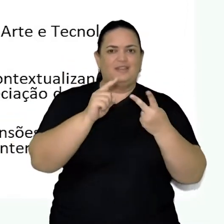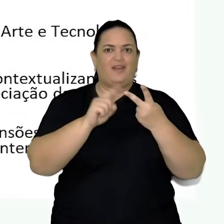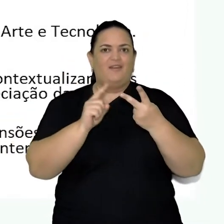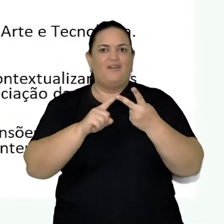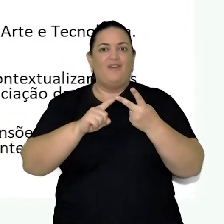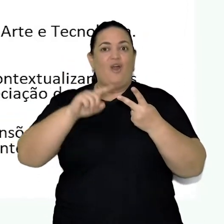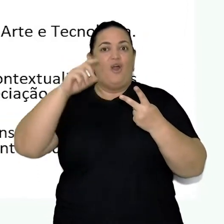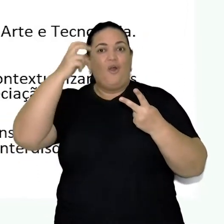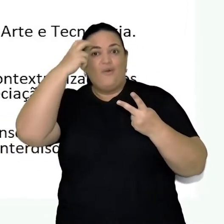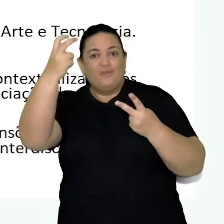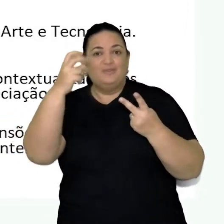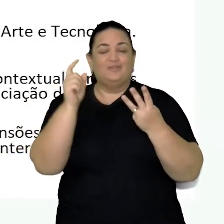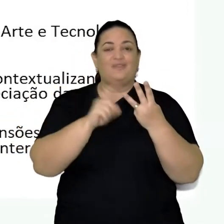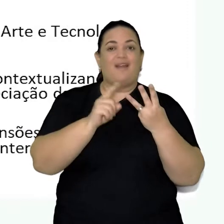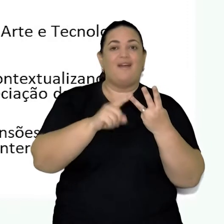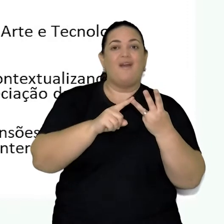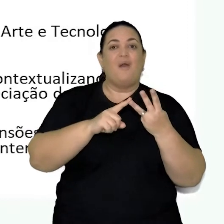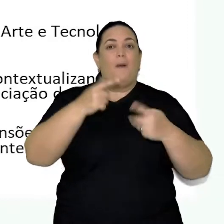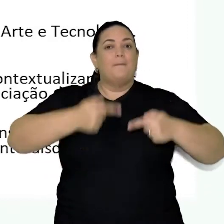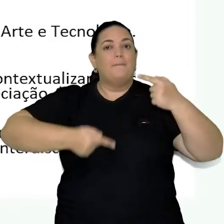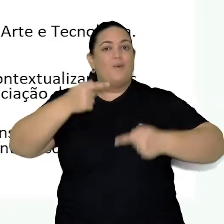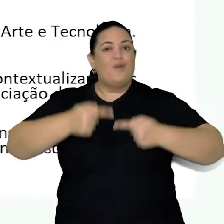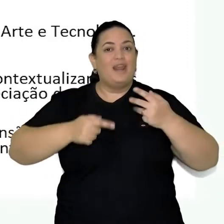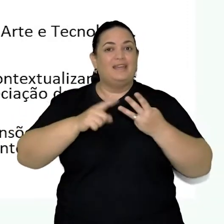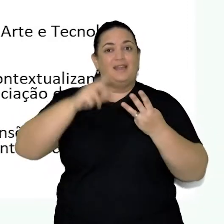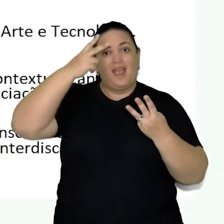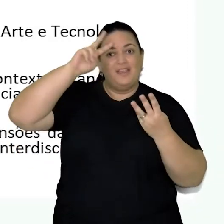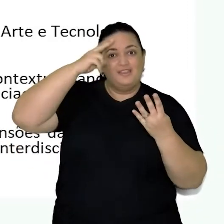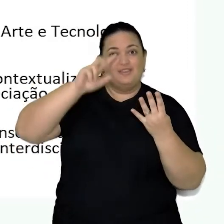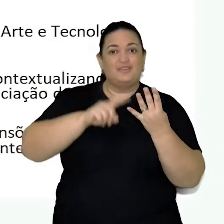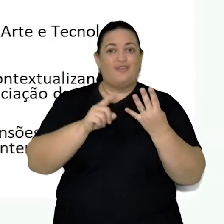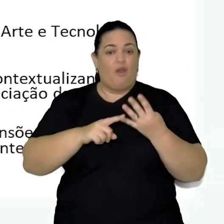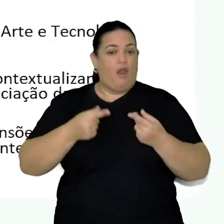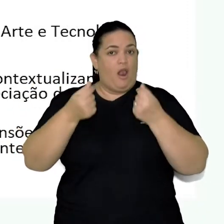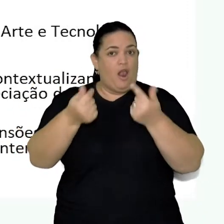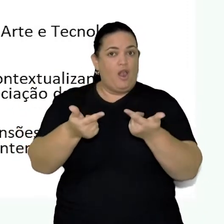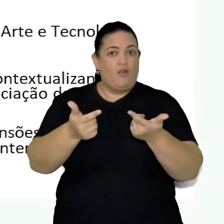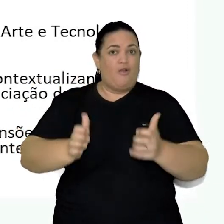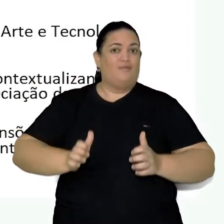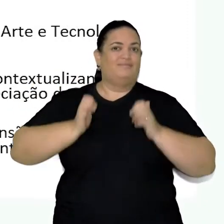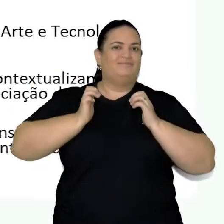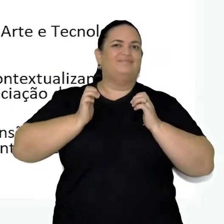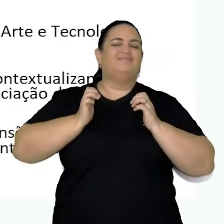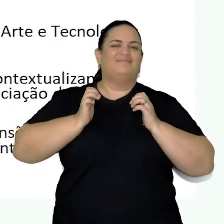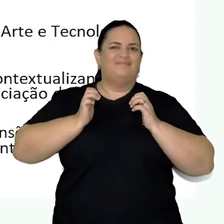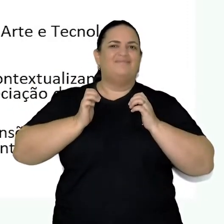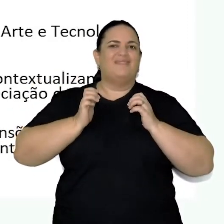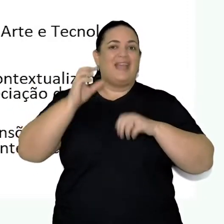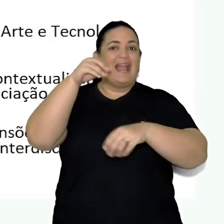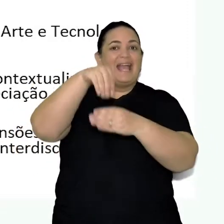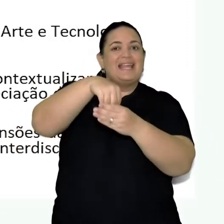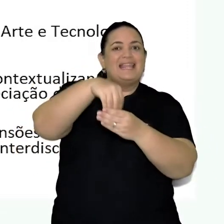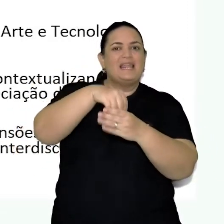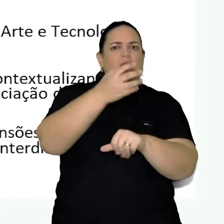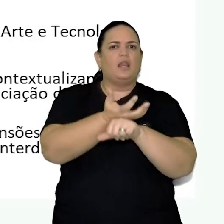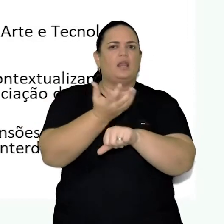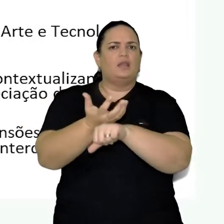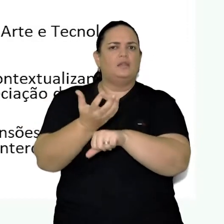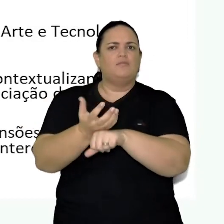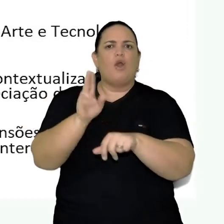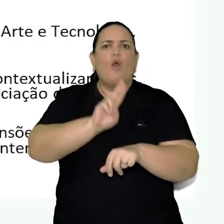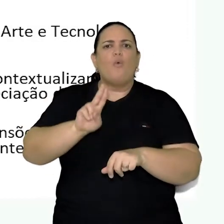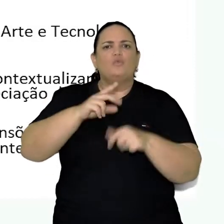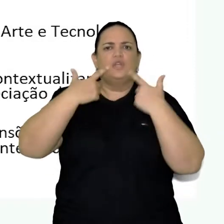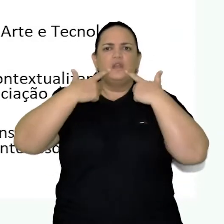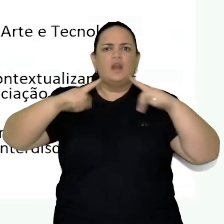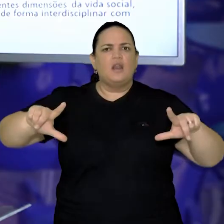política, histórica, econômica, estética e ética, de forma interdisciplinar com as outras linguagens